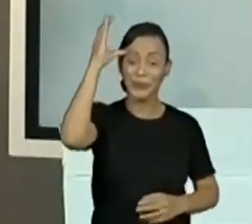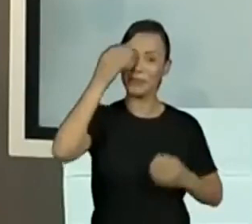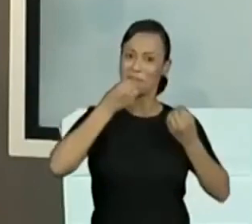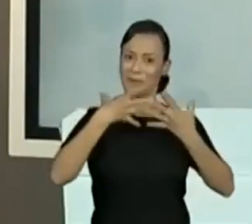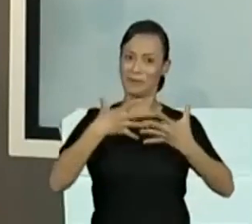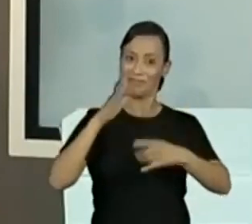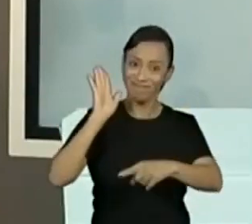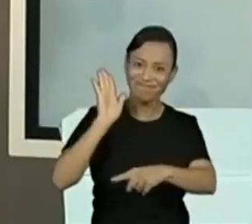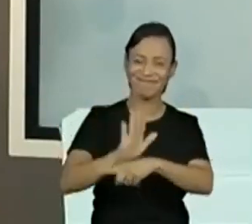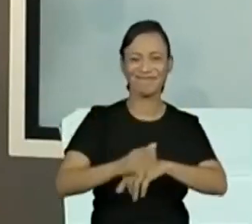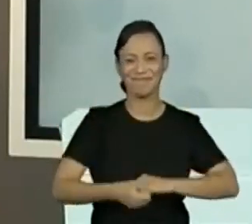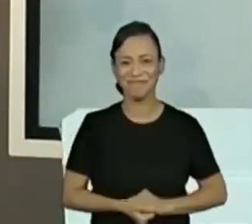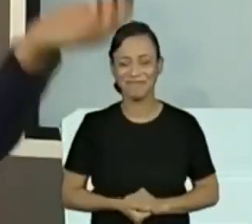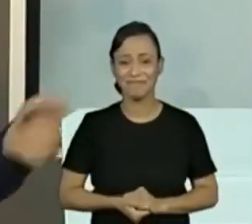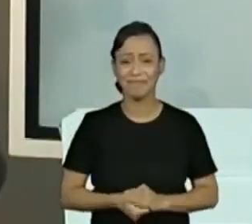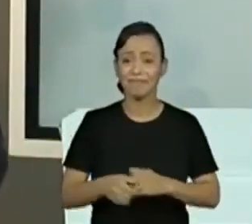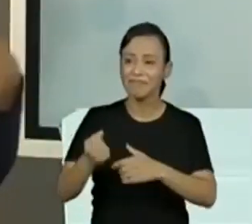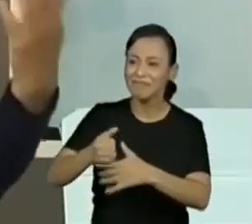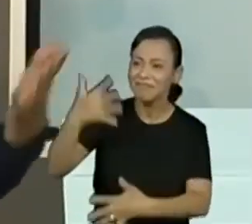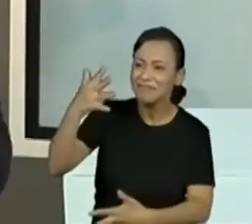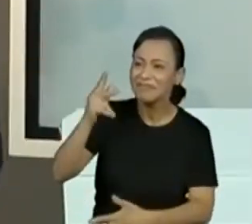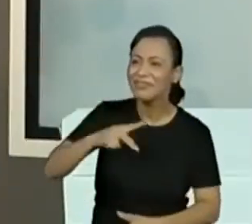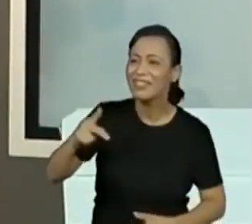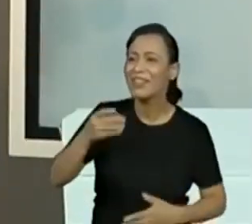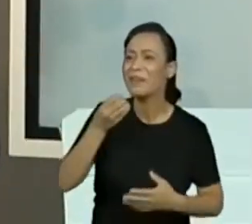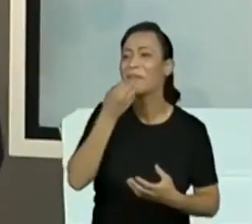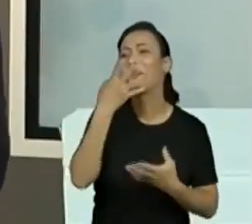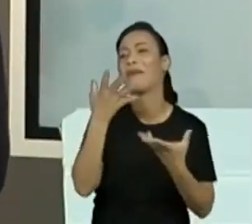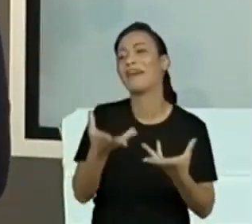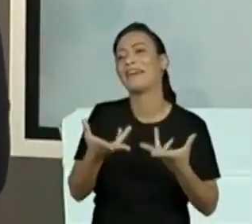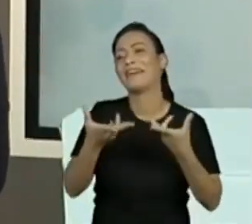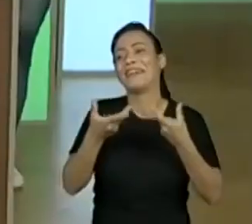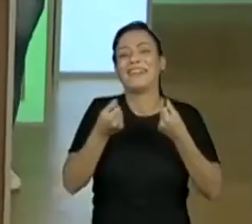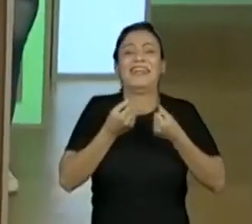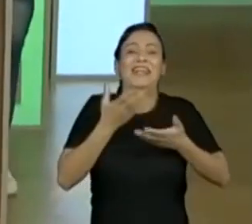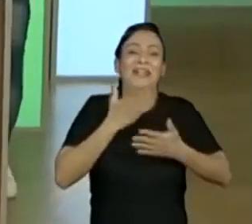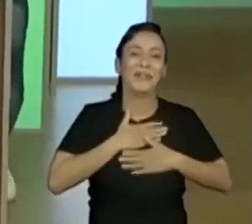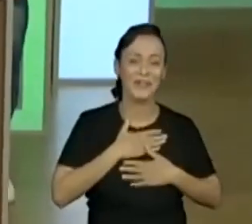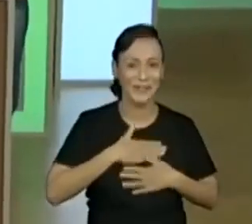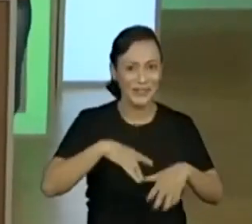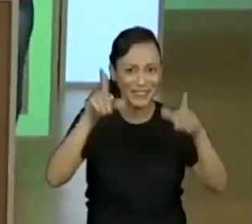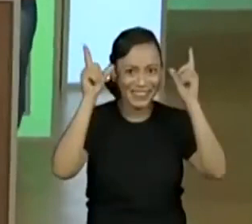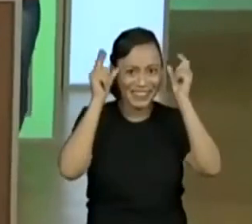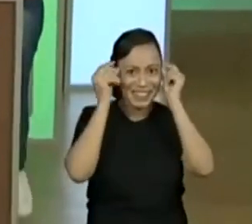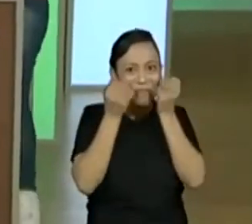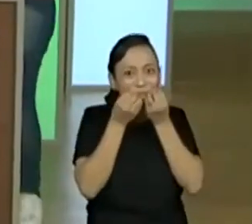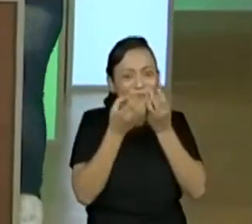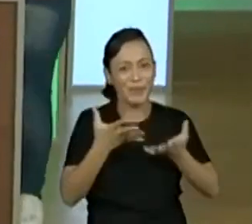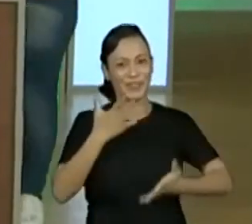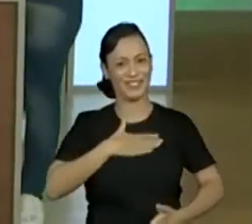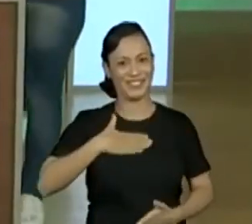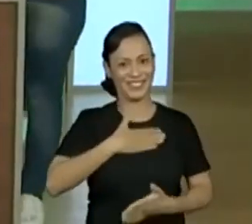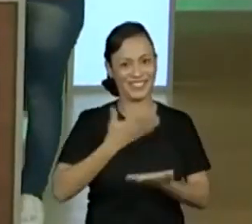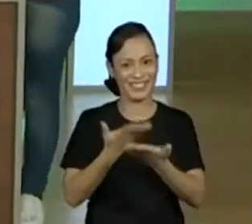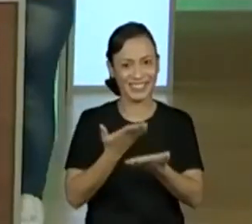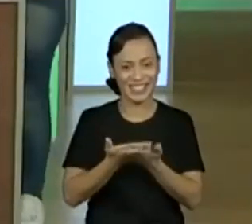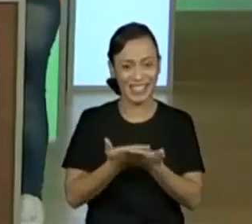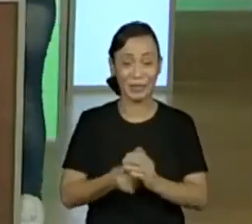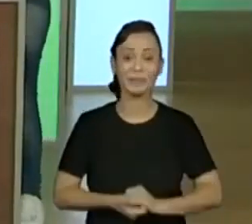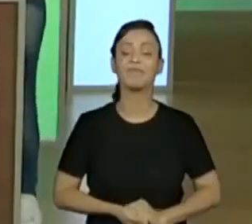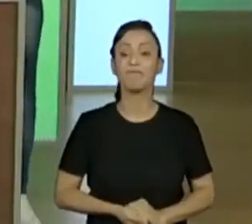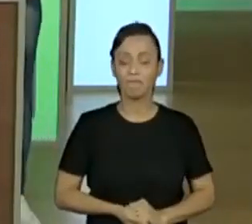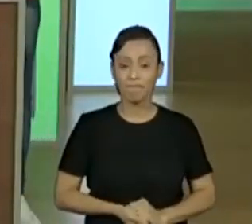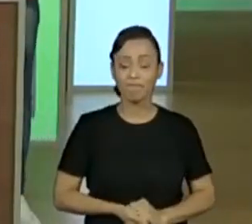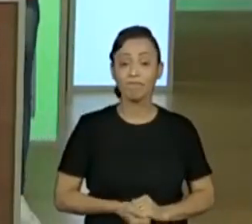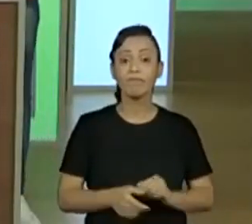tem professora já colocando ali para a gente, a maravilha, maravilha, ainda bem, ainda bem. E é importante, acho que você colocou muito bem,